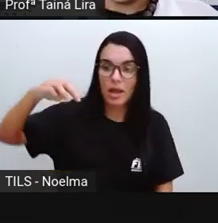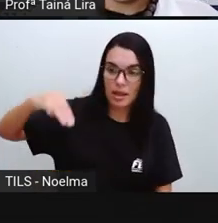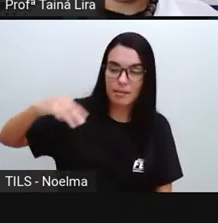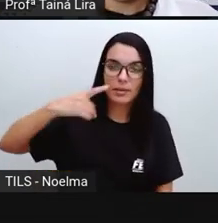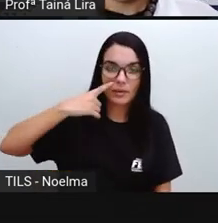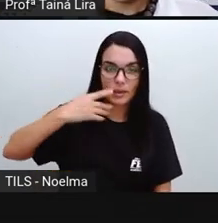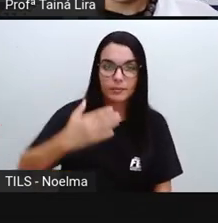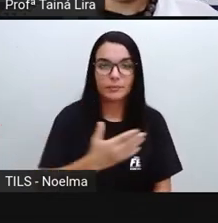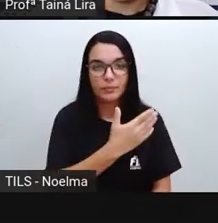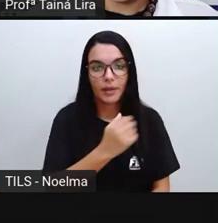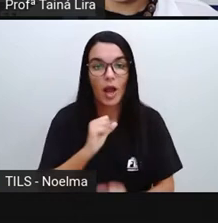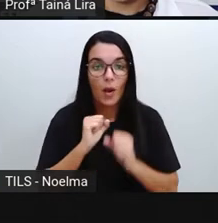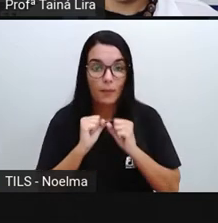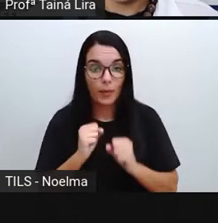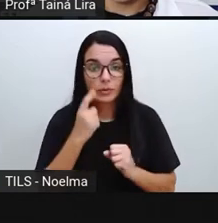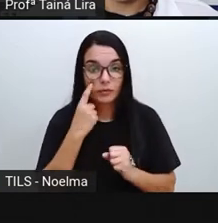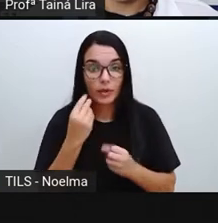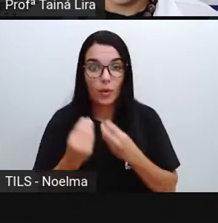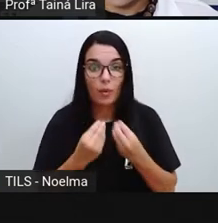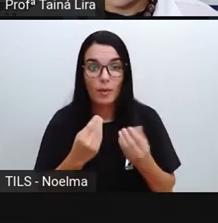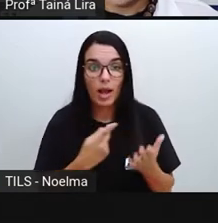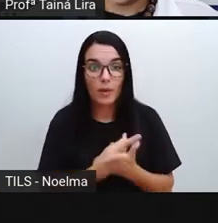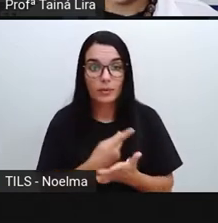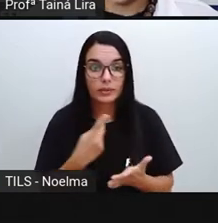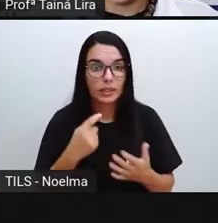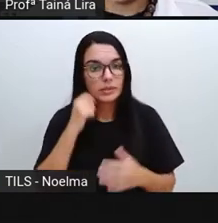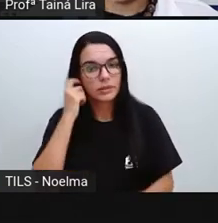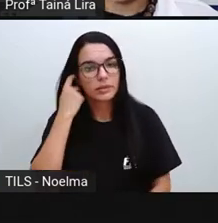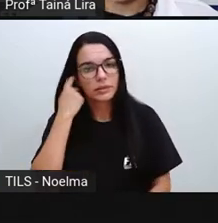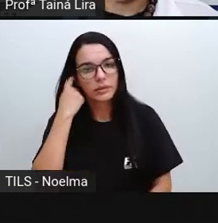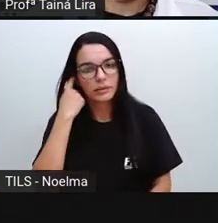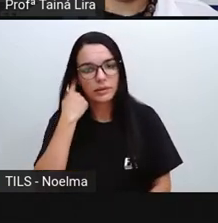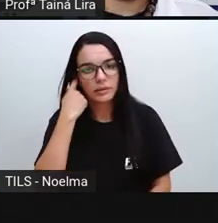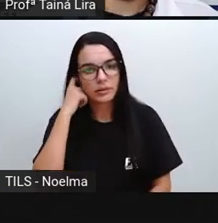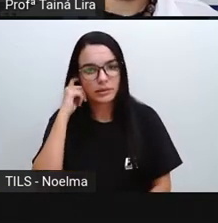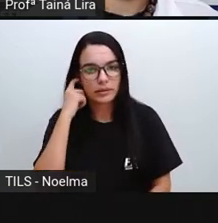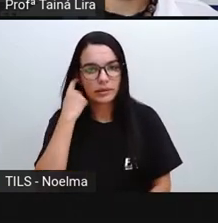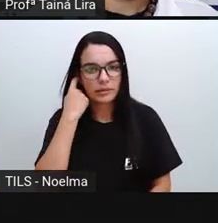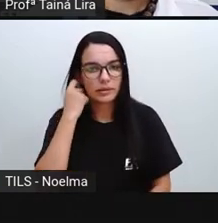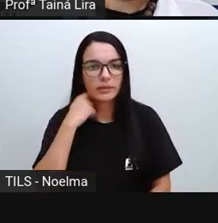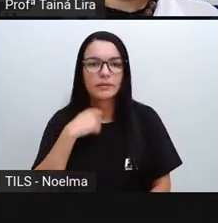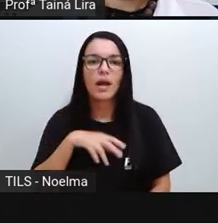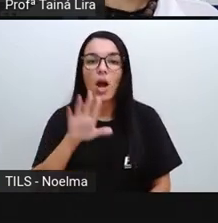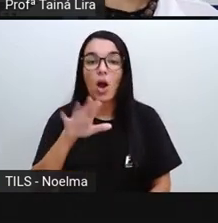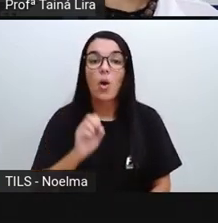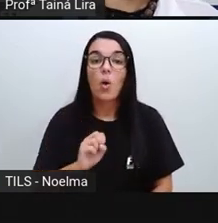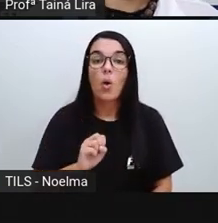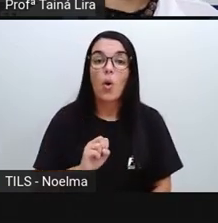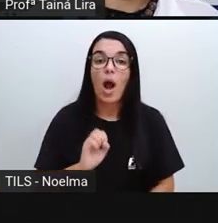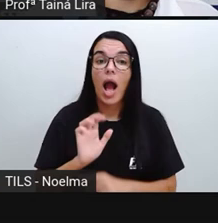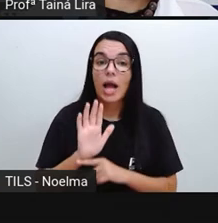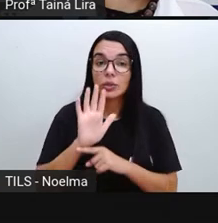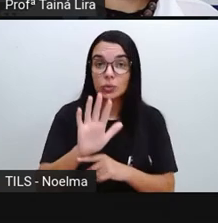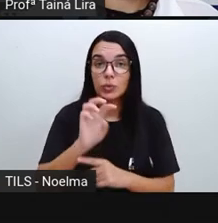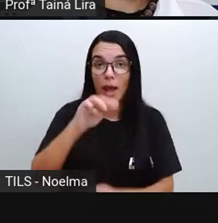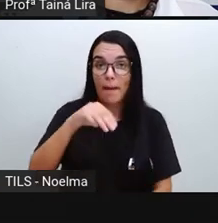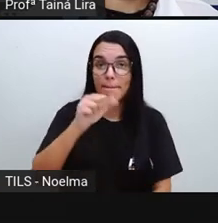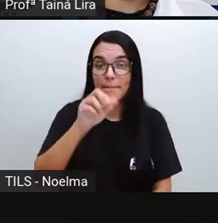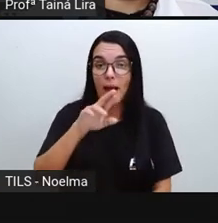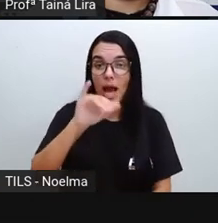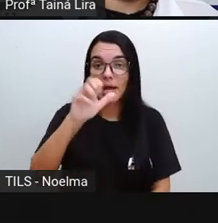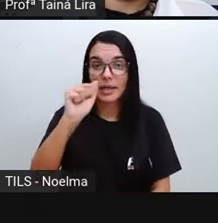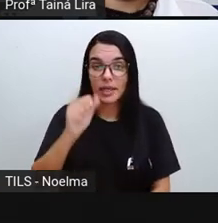tá bom? Então, olha lá, deixa pra ler, deixa pra ler, ó. Ajude Maria a se